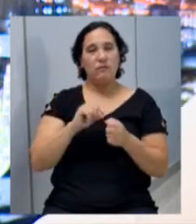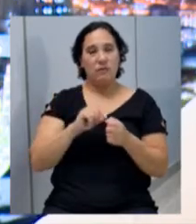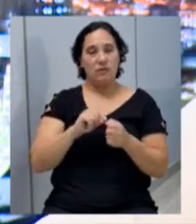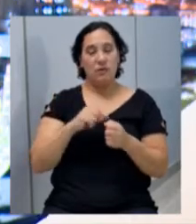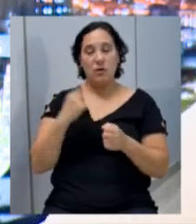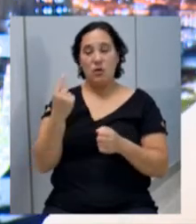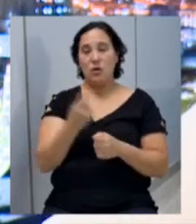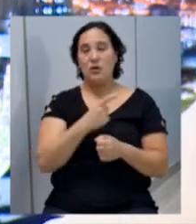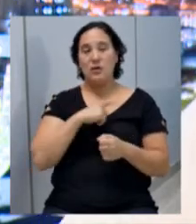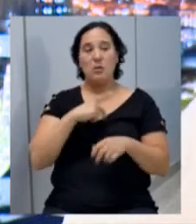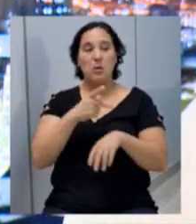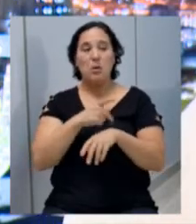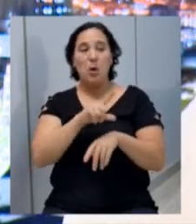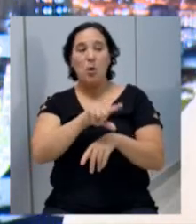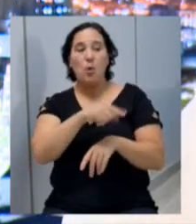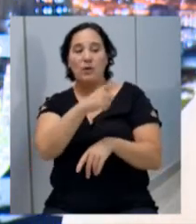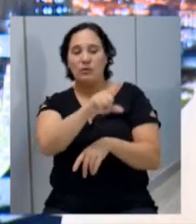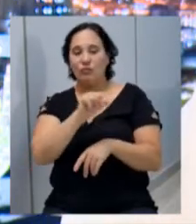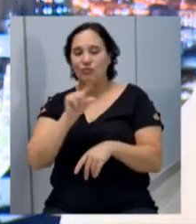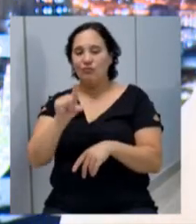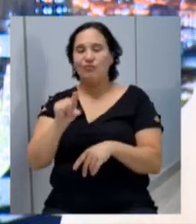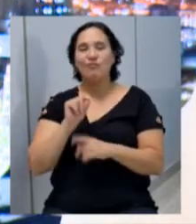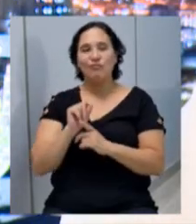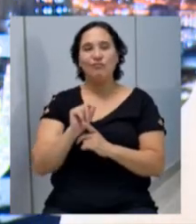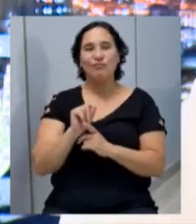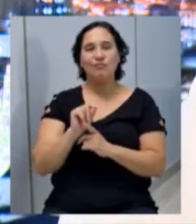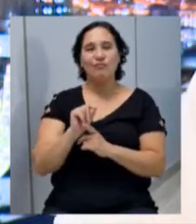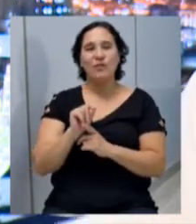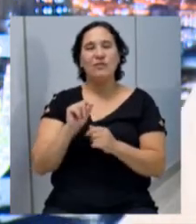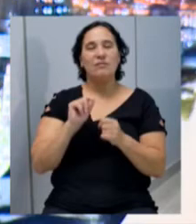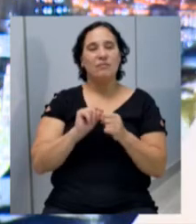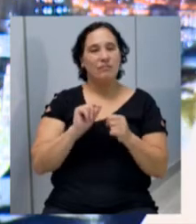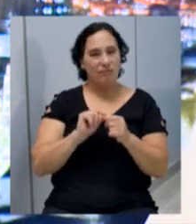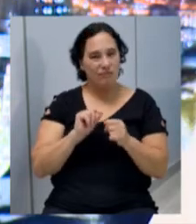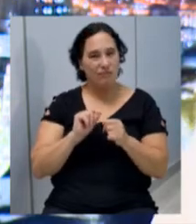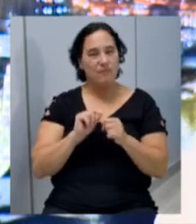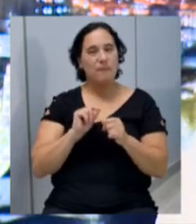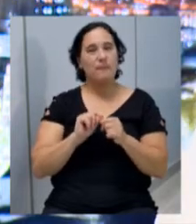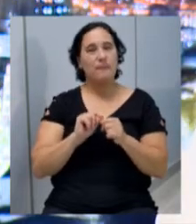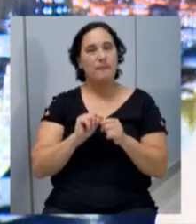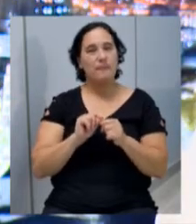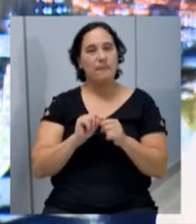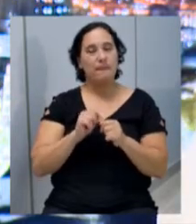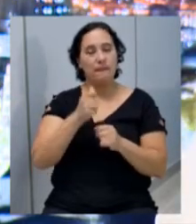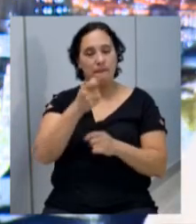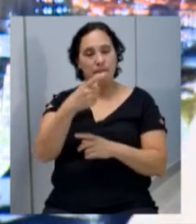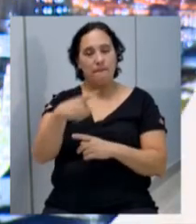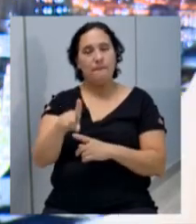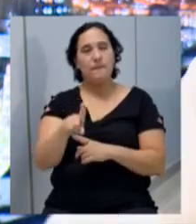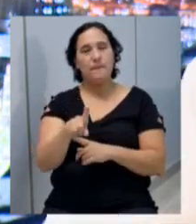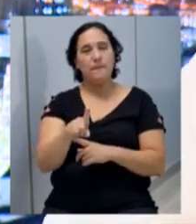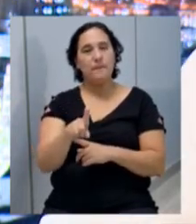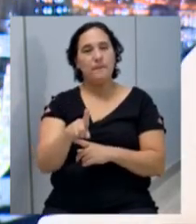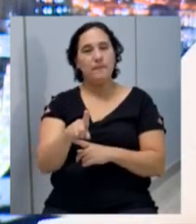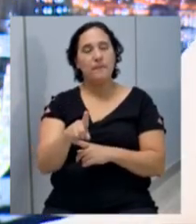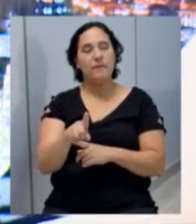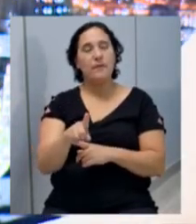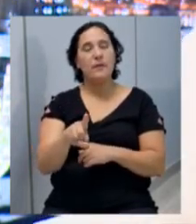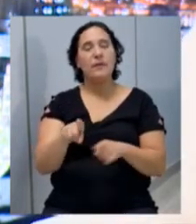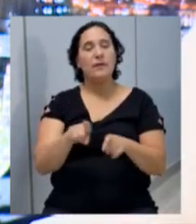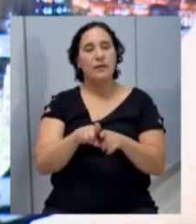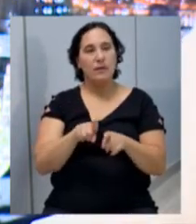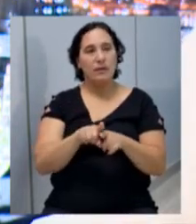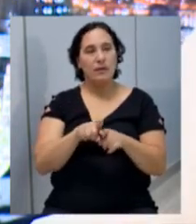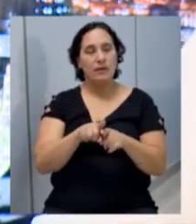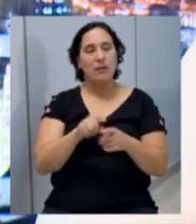nós temos que buscar outras alternativas para se fazer essas ações. Então, conto também